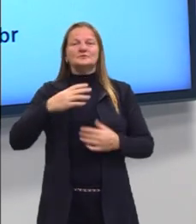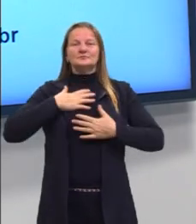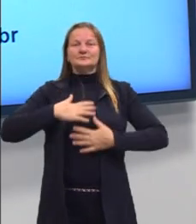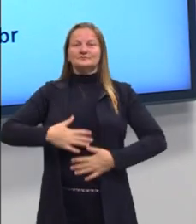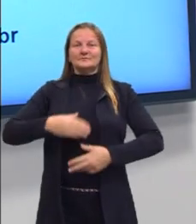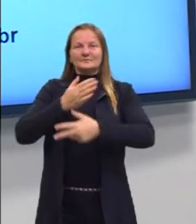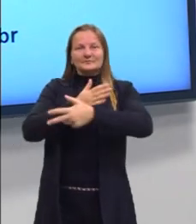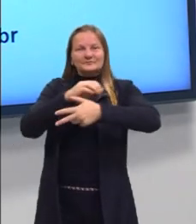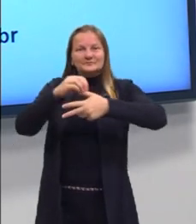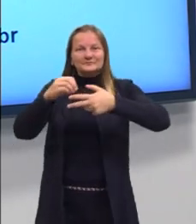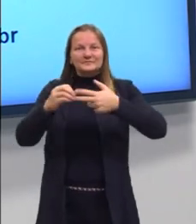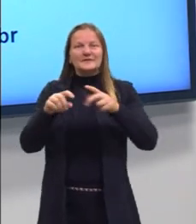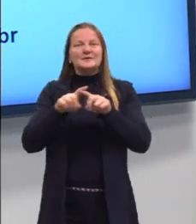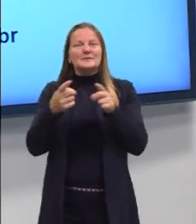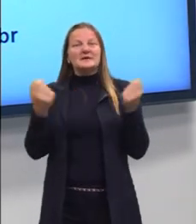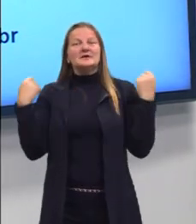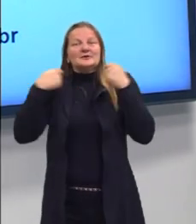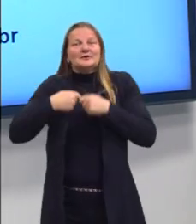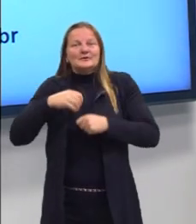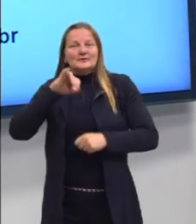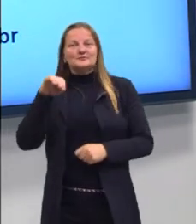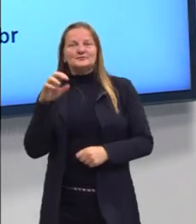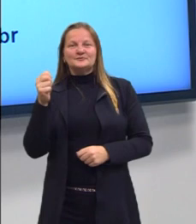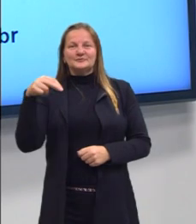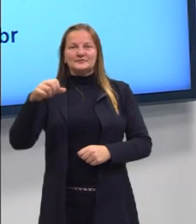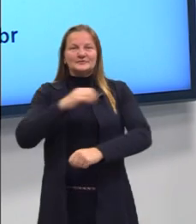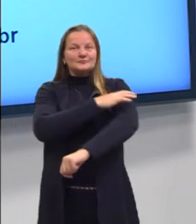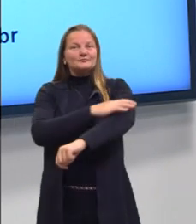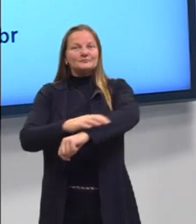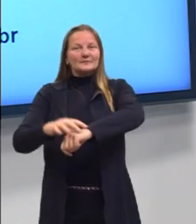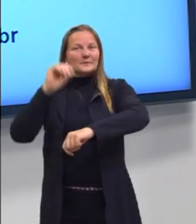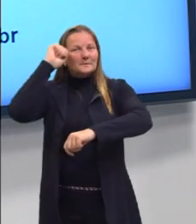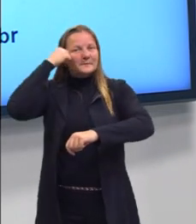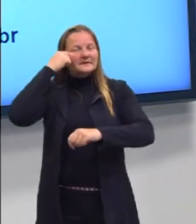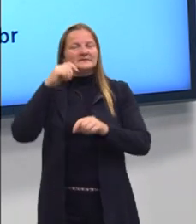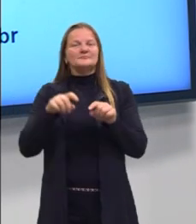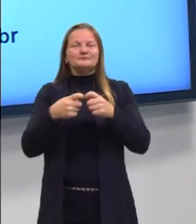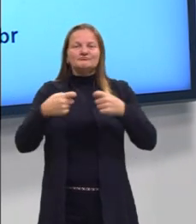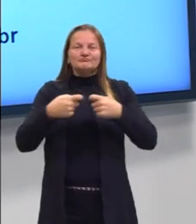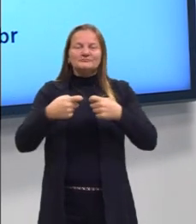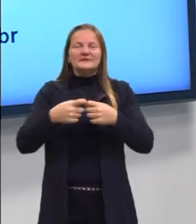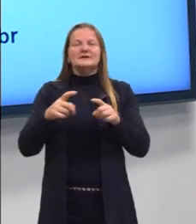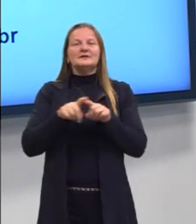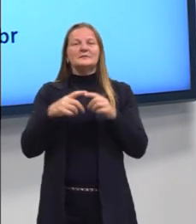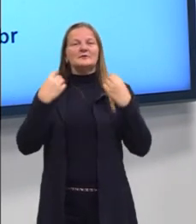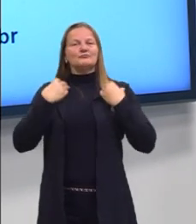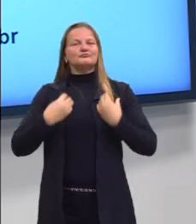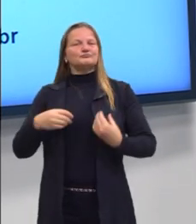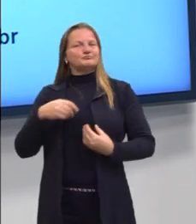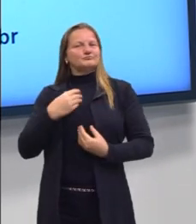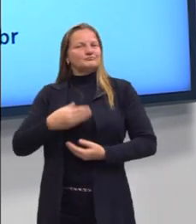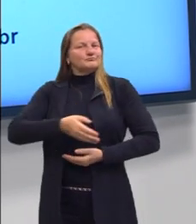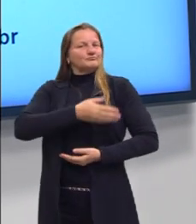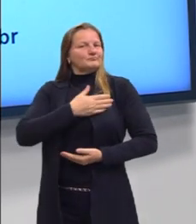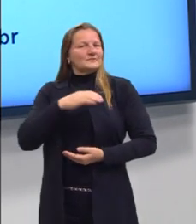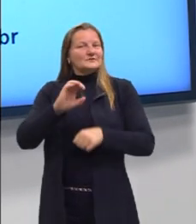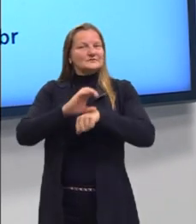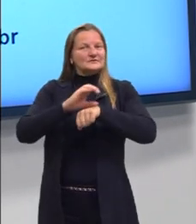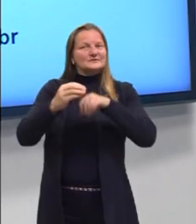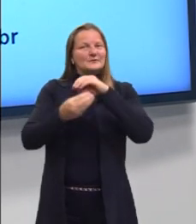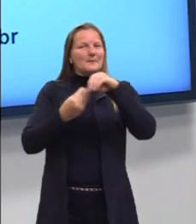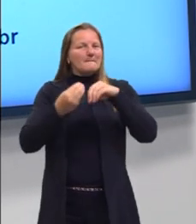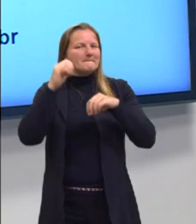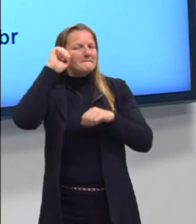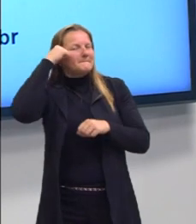camiseta do pré-enem, uma jaqueta jeans com as mangas pretas em moletom e uma em sharp nos tons de cinza e